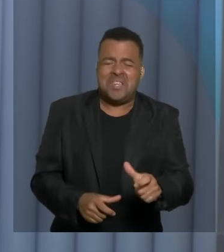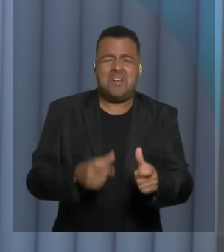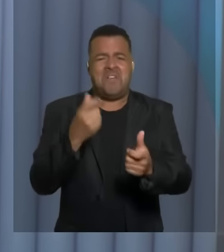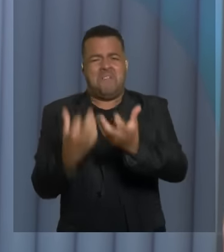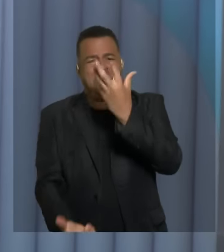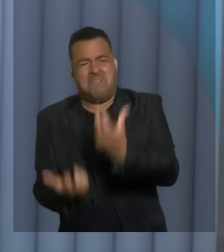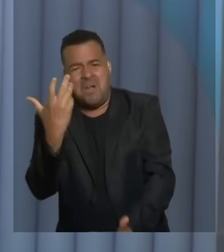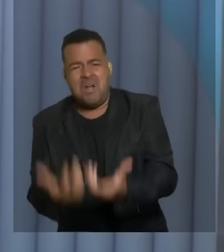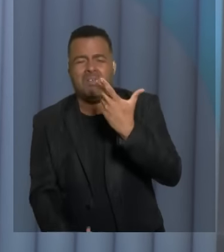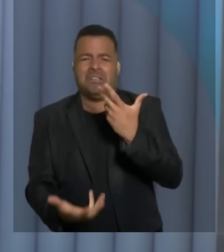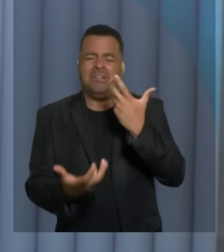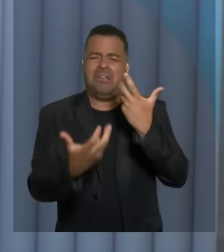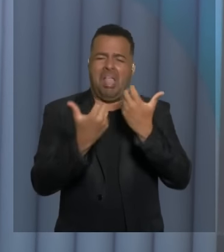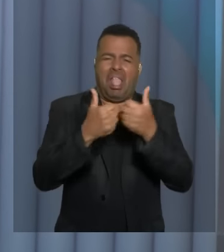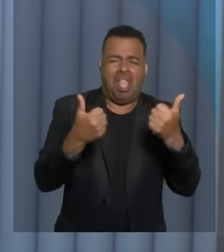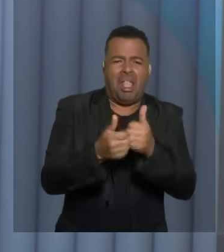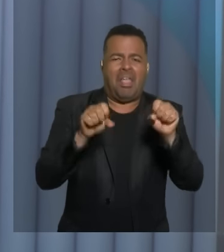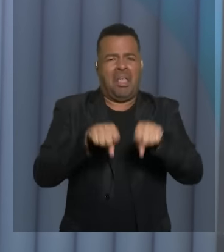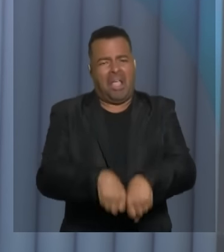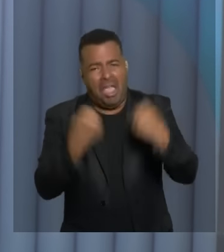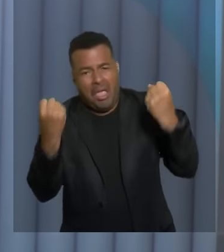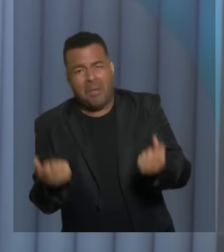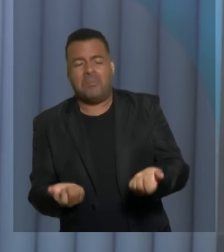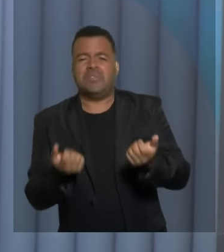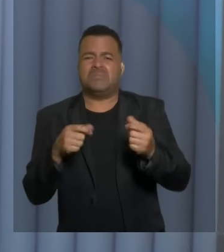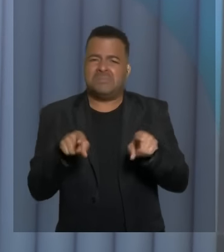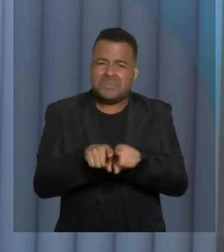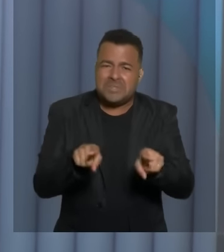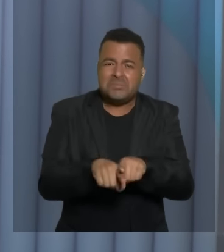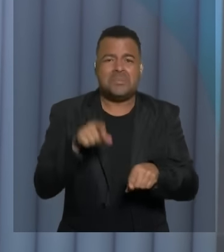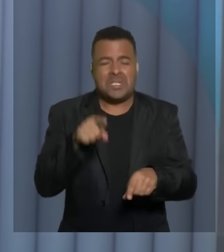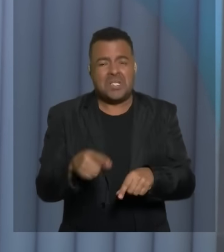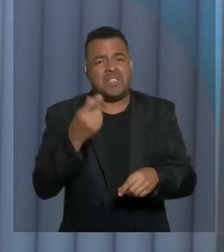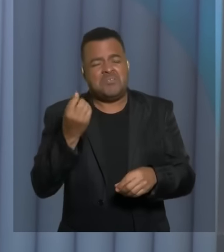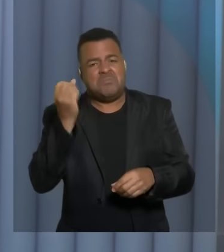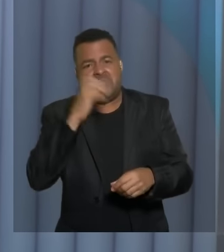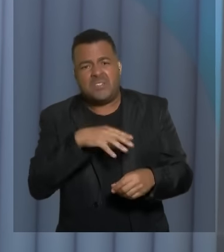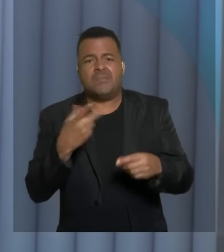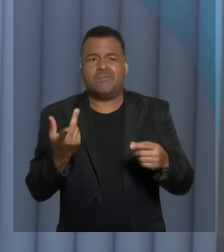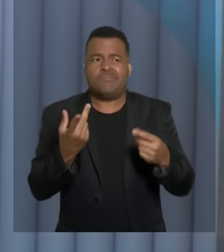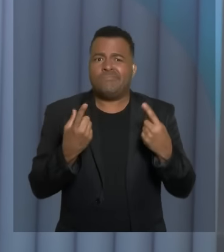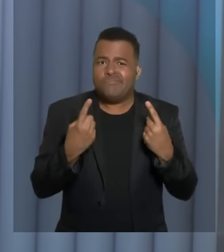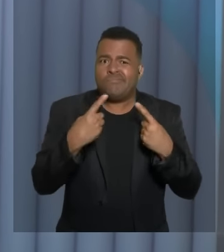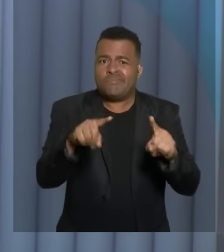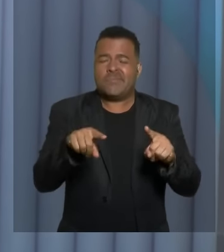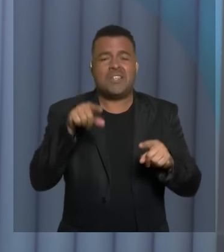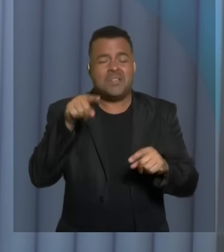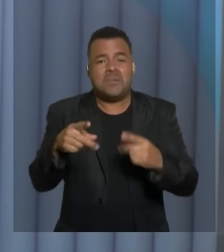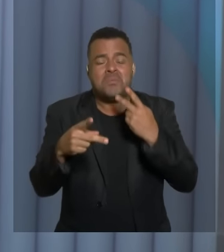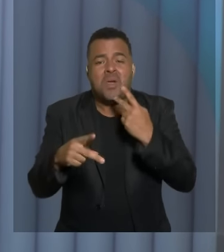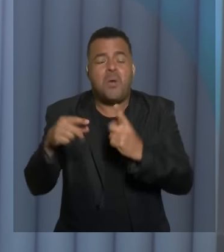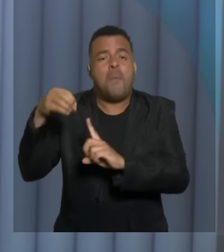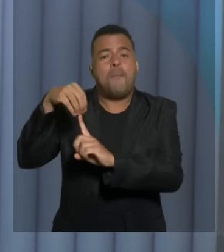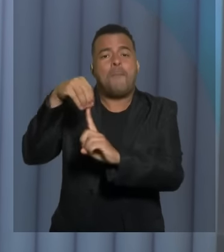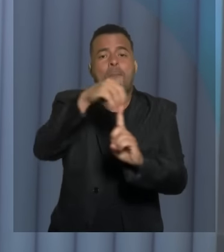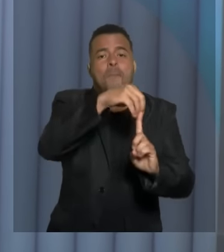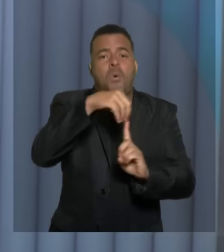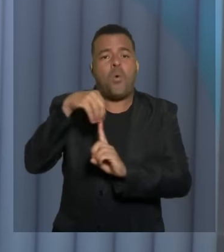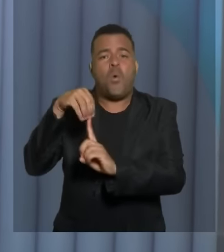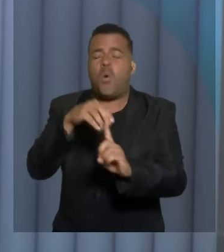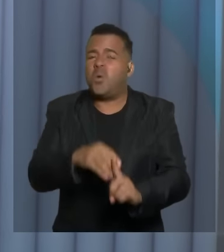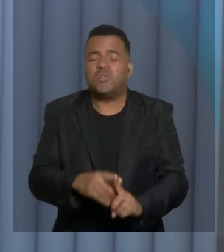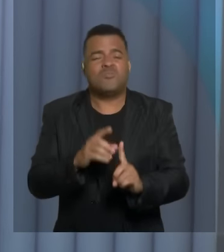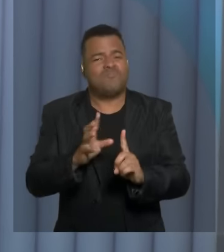fogo, não se atende os horários. Há uma crítica a respeito das linhas que foram determinadas. Portanto, através